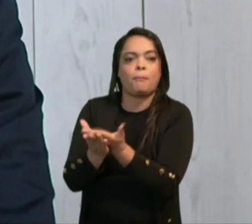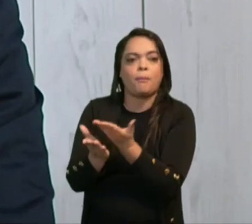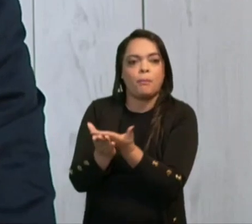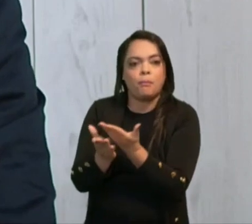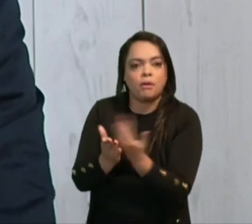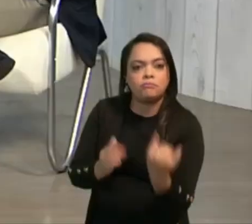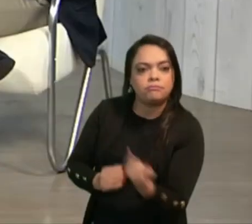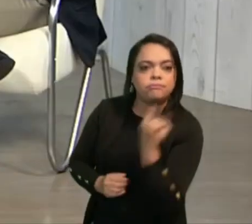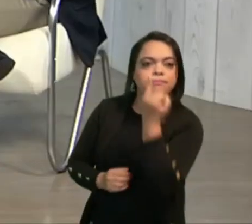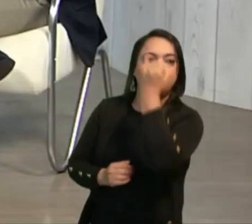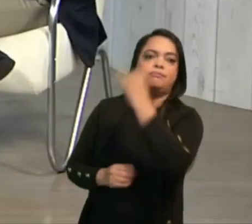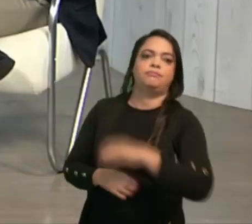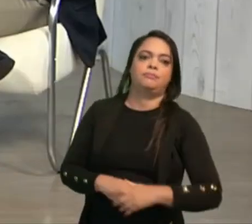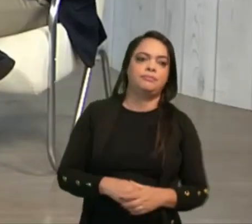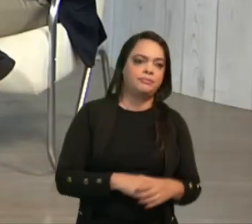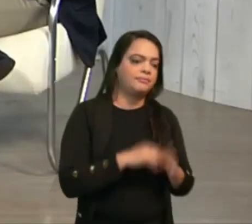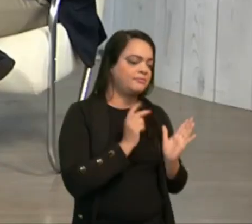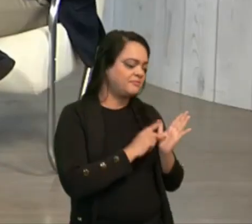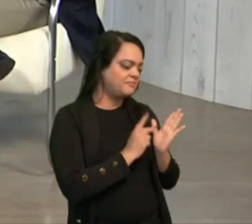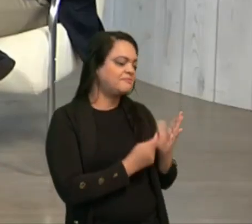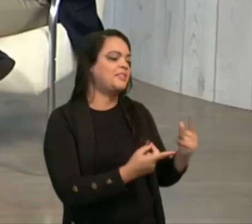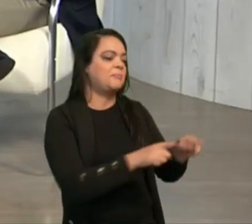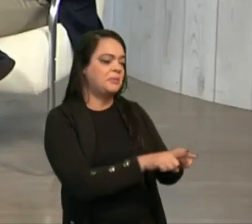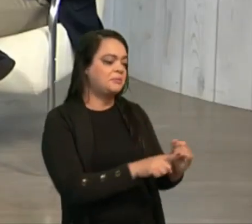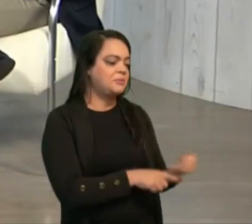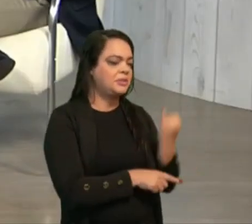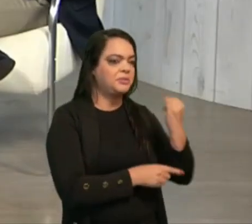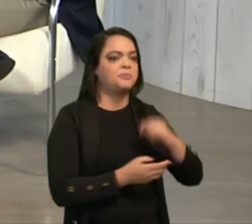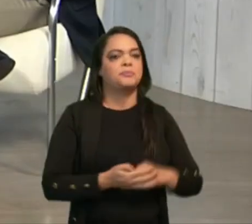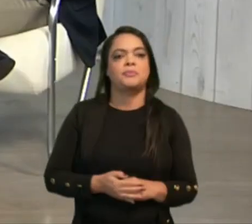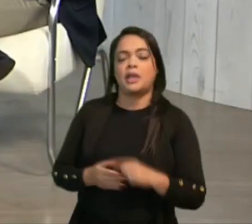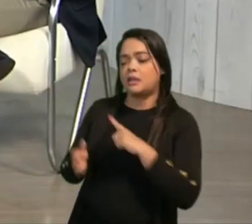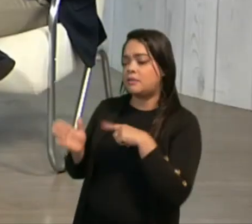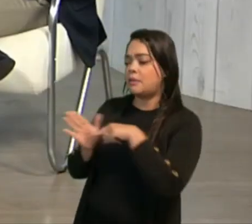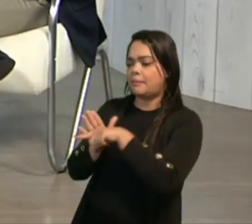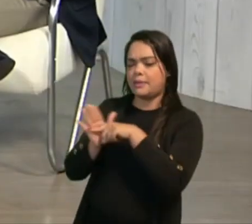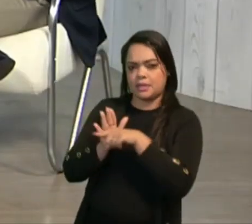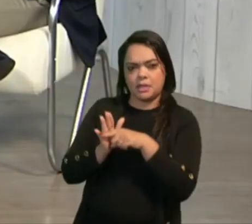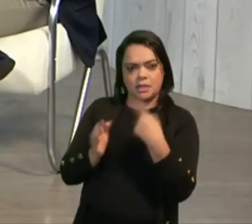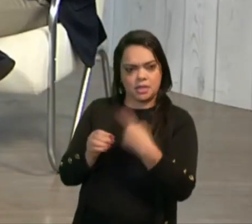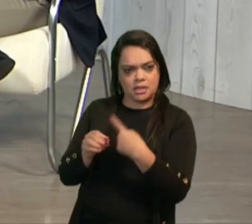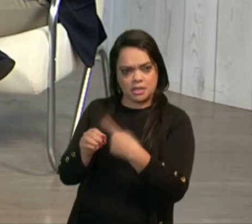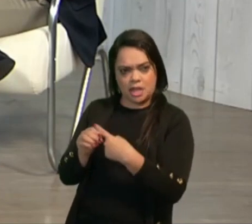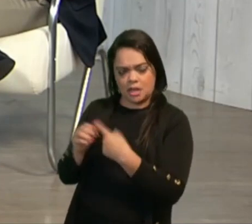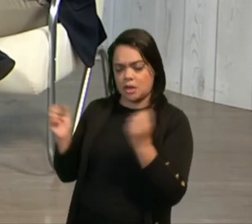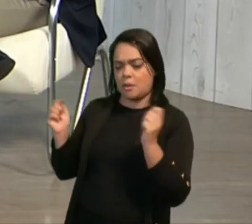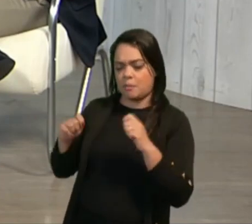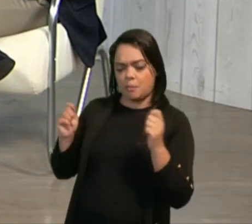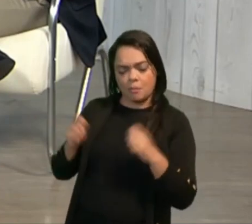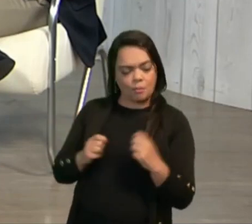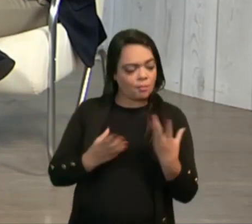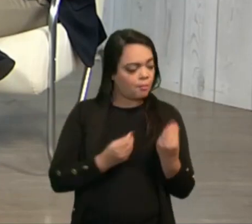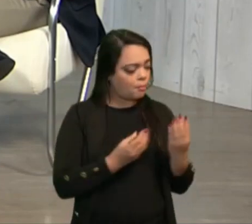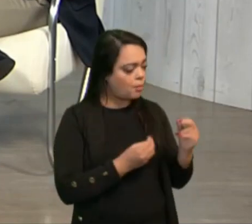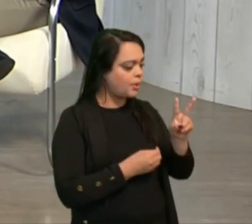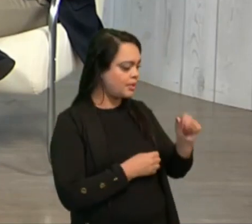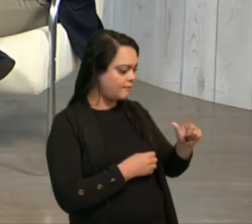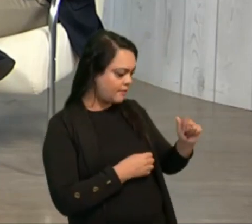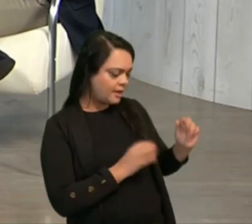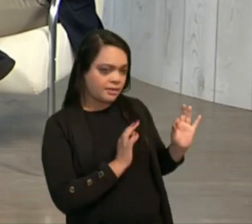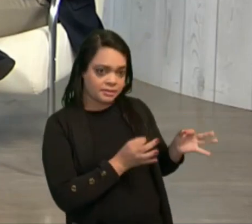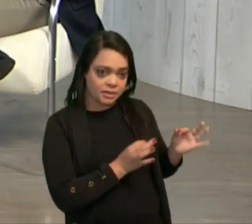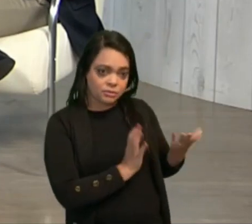Isso é muito importante. parceria também, né? Uma boa parceria. E foi feito um levantamento aqui na cidade que pode oferecer muitas vagas para essa